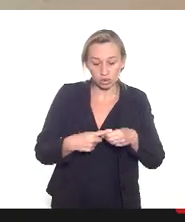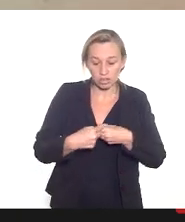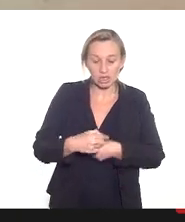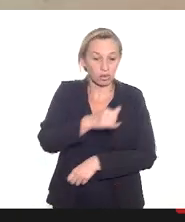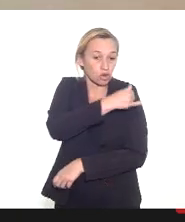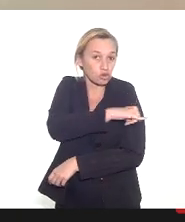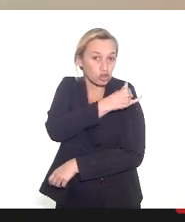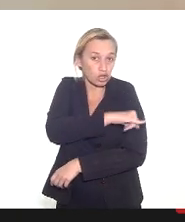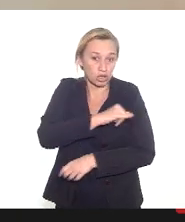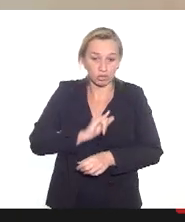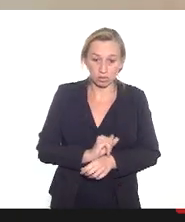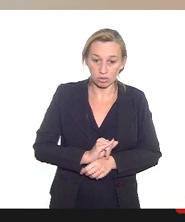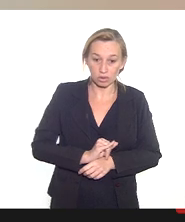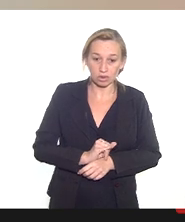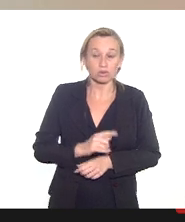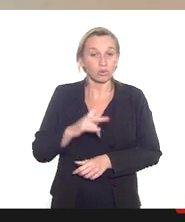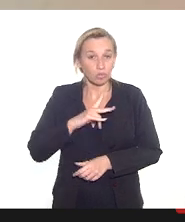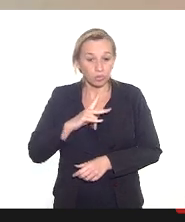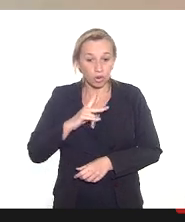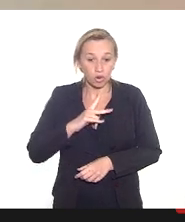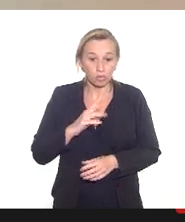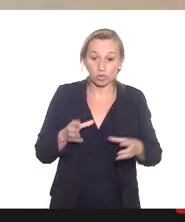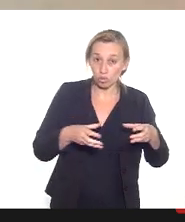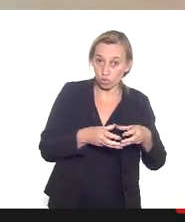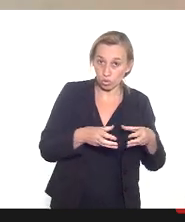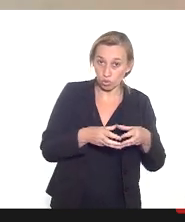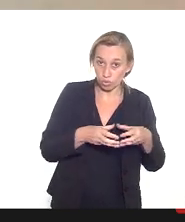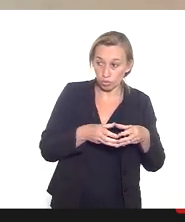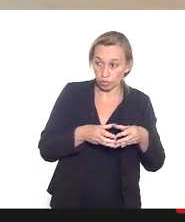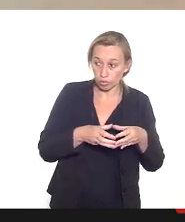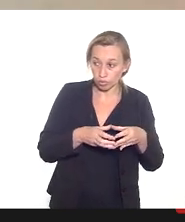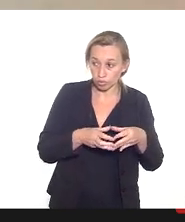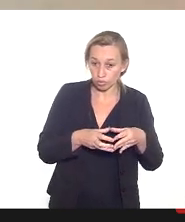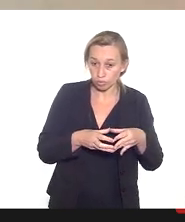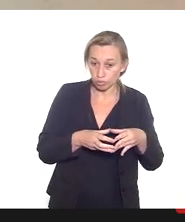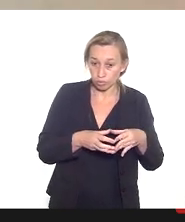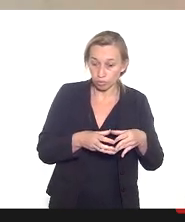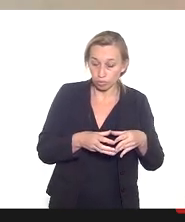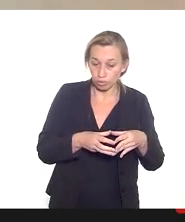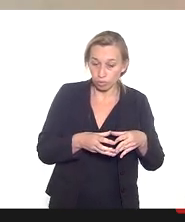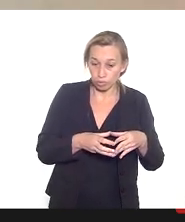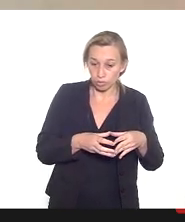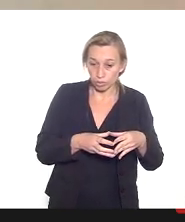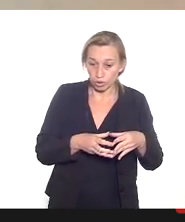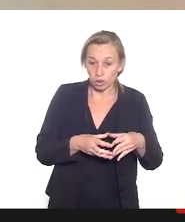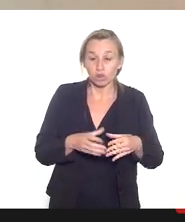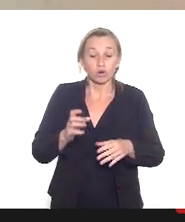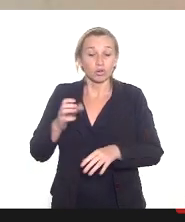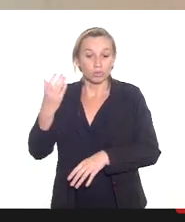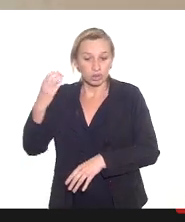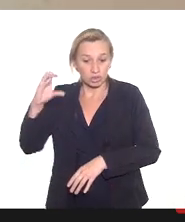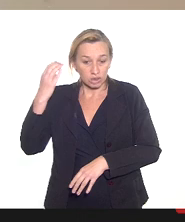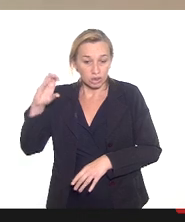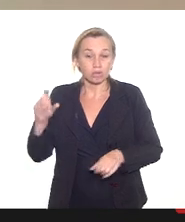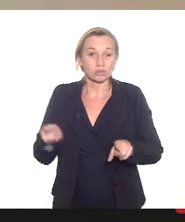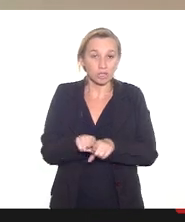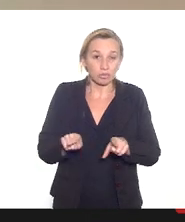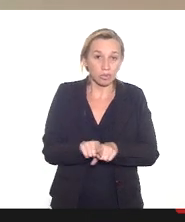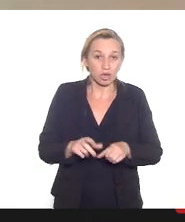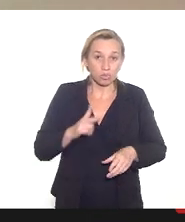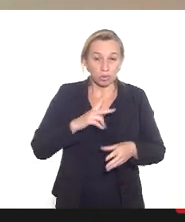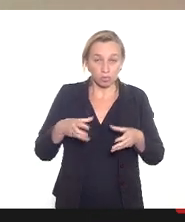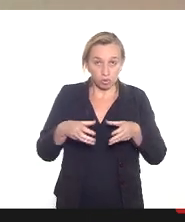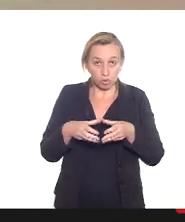Rio de Janeiro que tem o seu próprio comitê e o município de Niterói que também tem seu próprio comitê nós